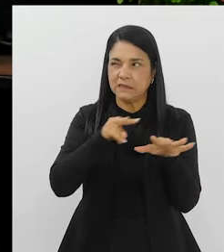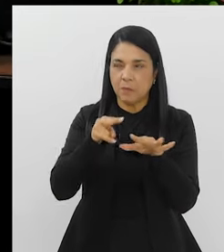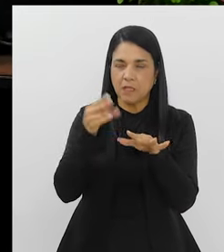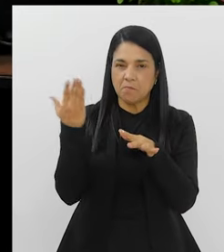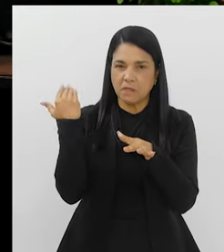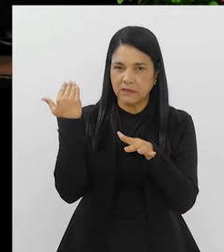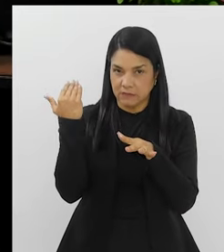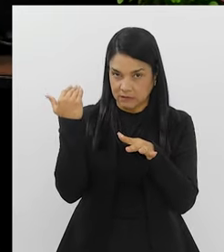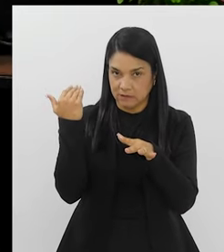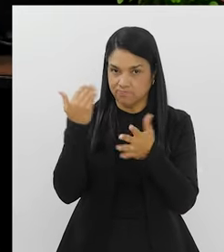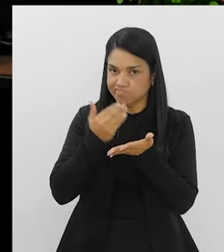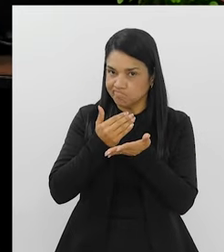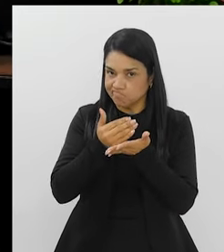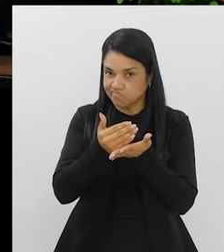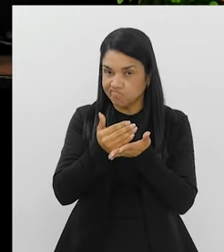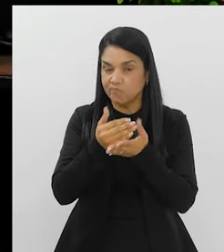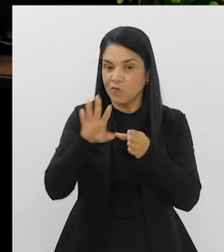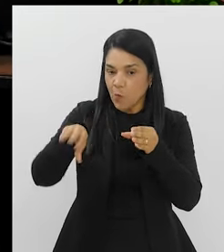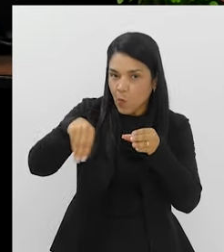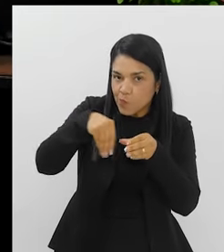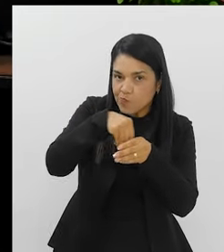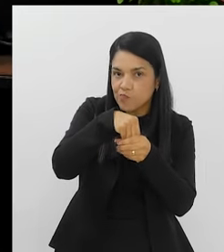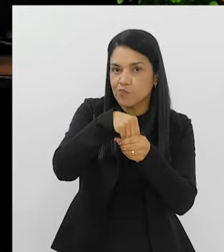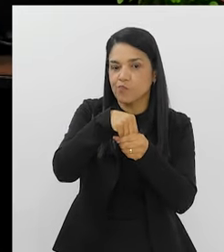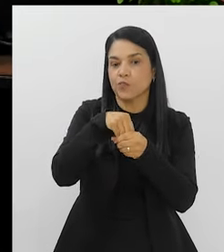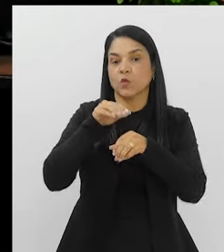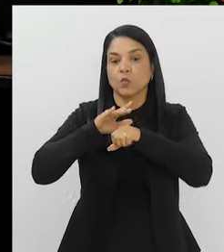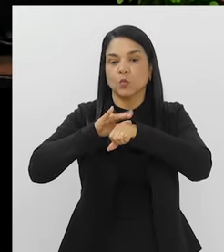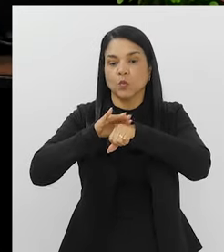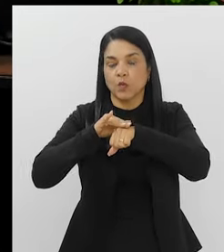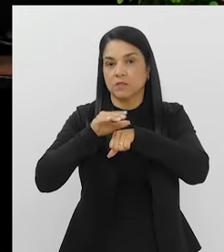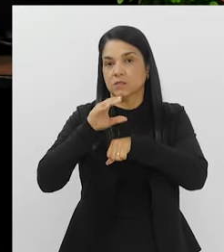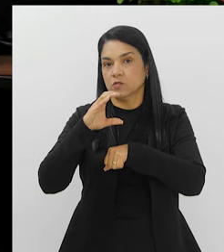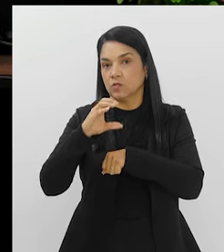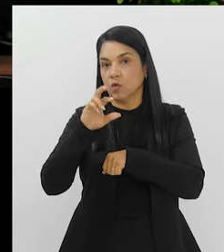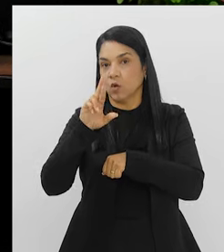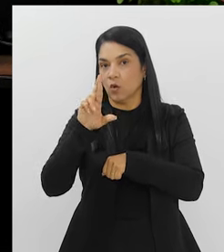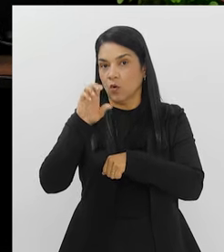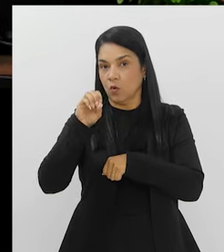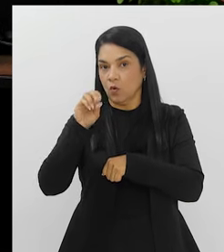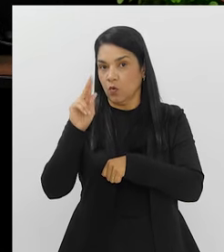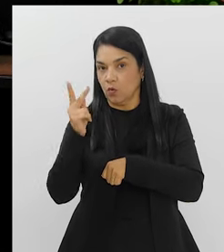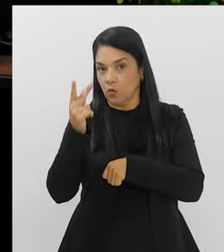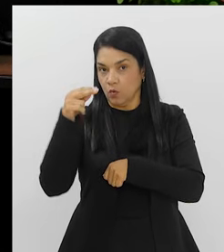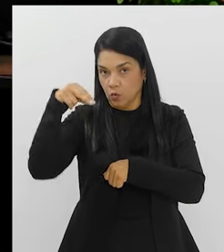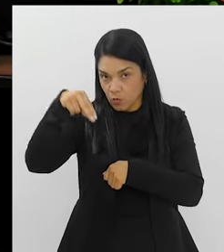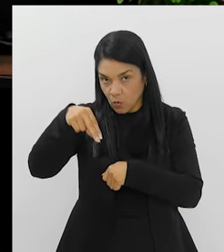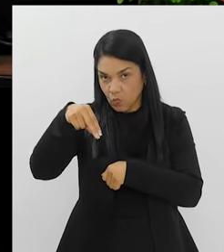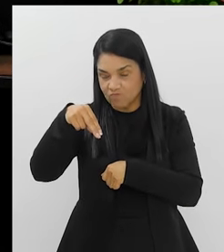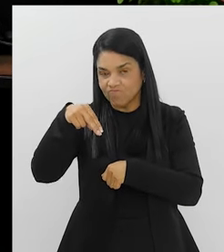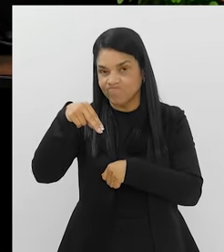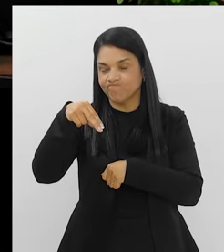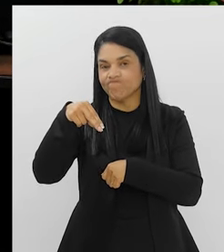passada. Ela foi incluída nas doenças